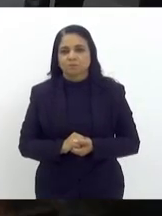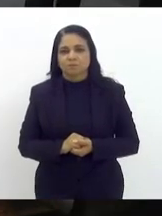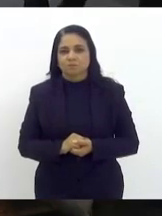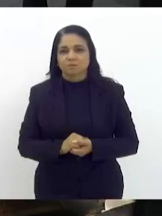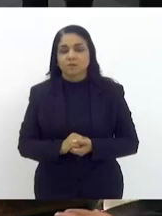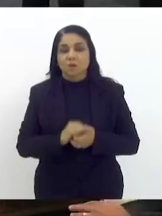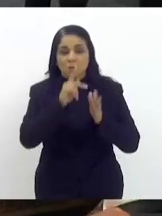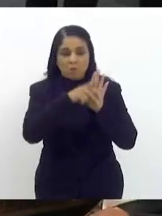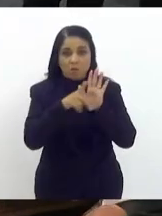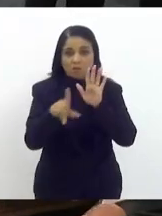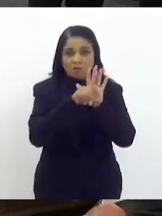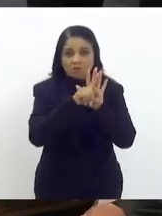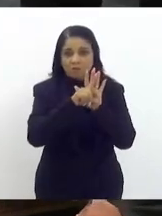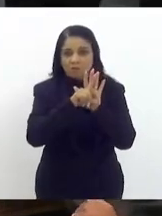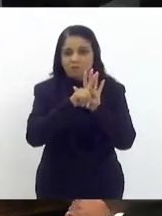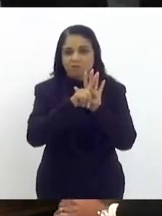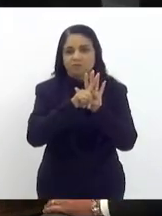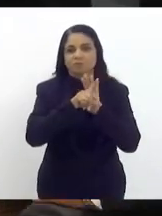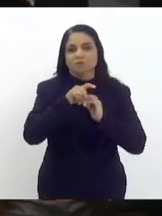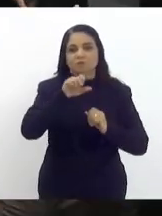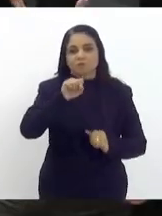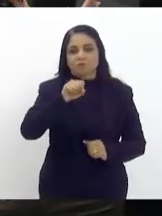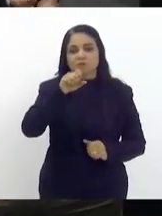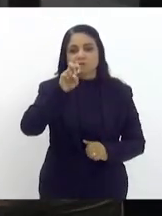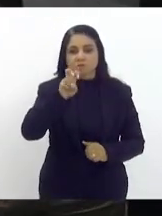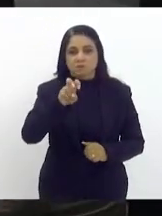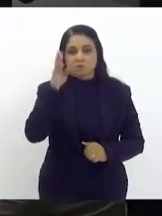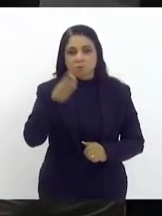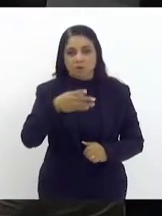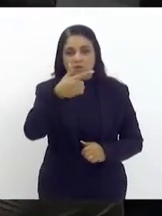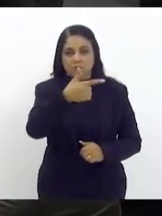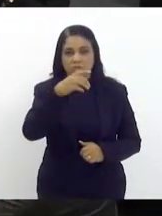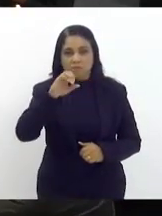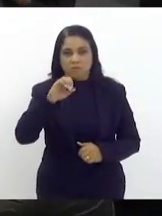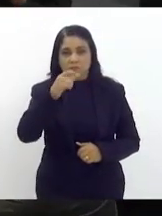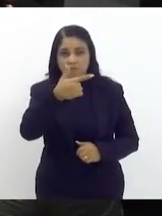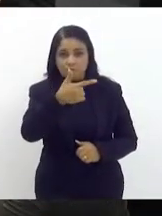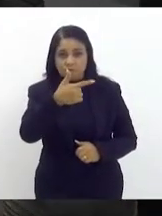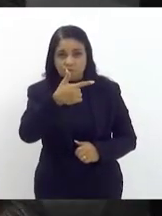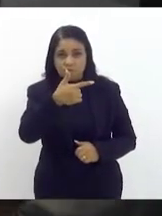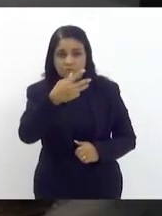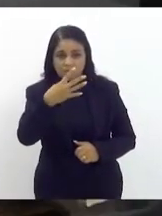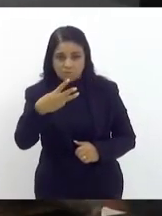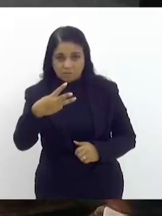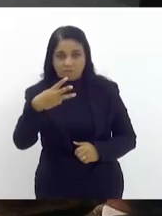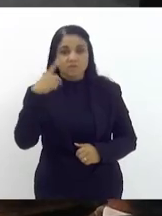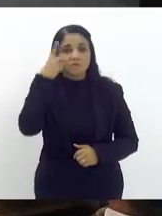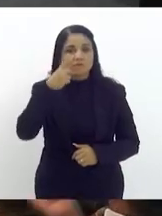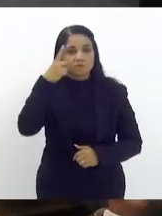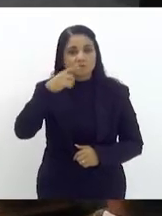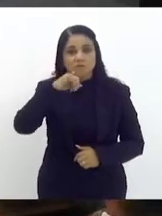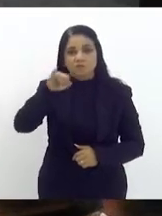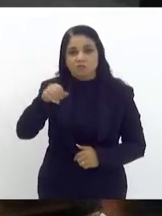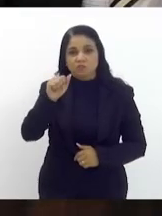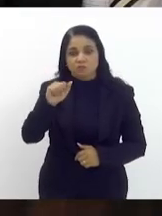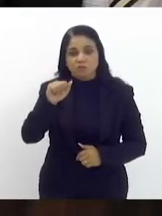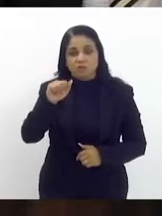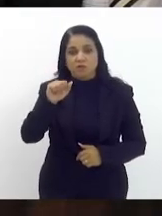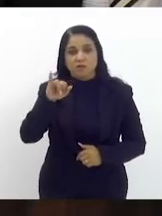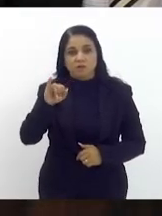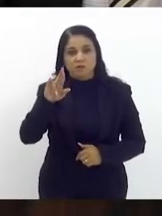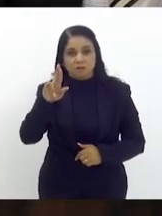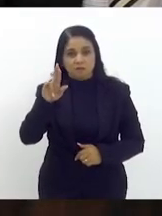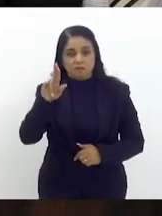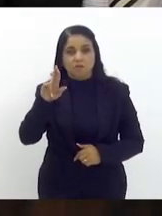Projeto de resolução número 85, barra 2023, 3 de autoria do deputado Jair Bittencourt, que